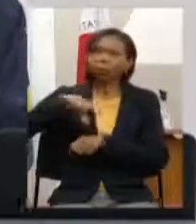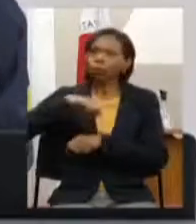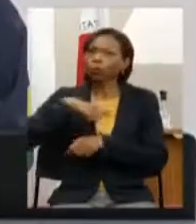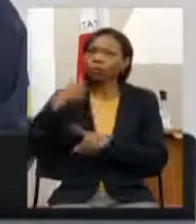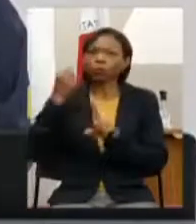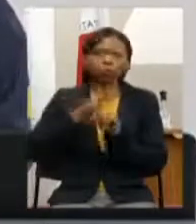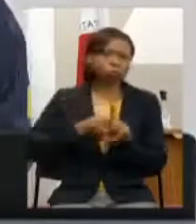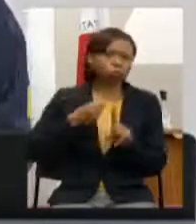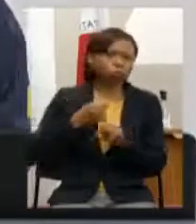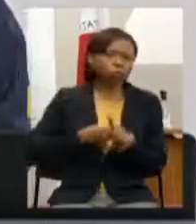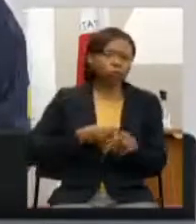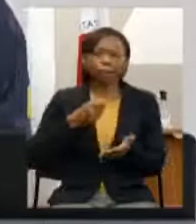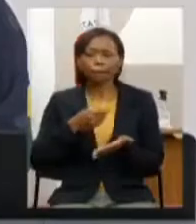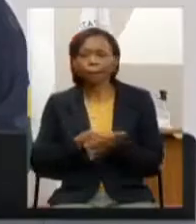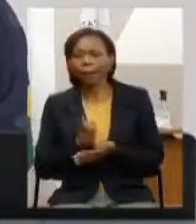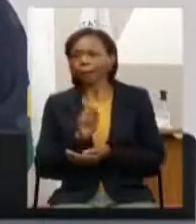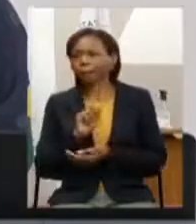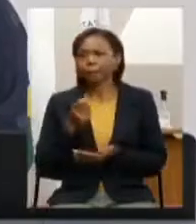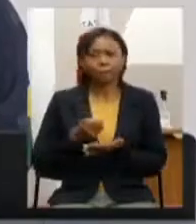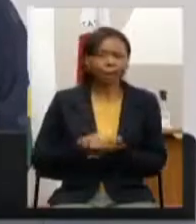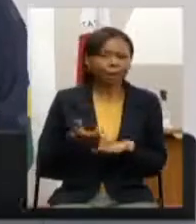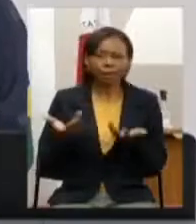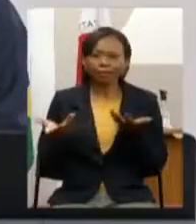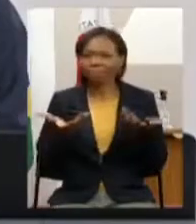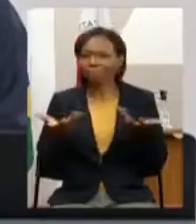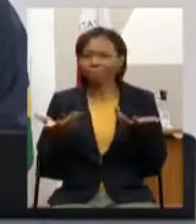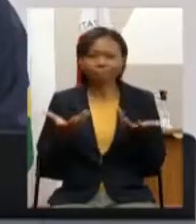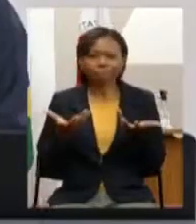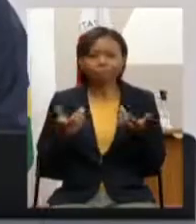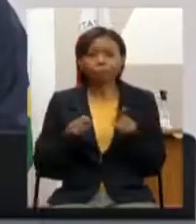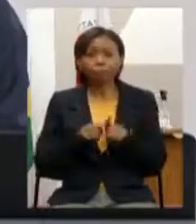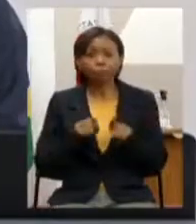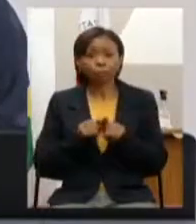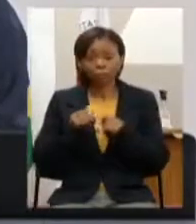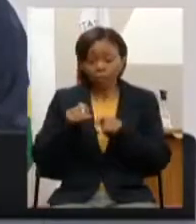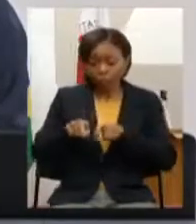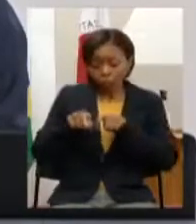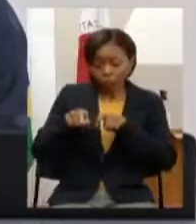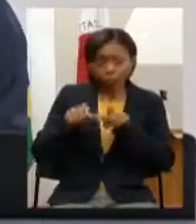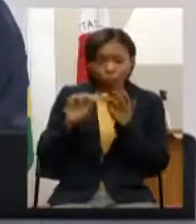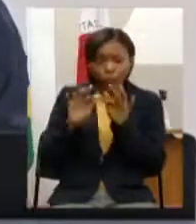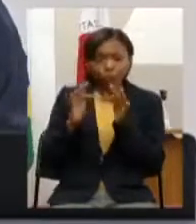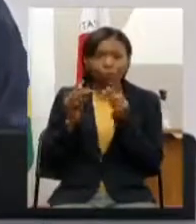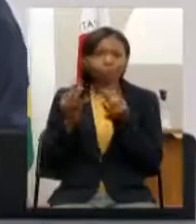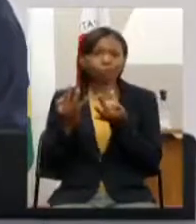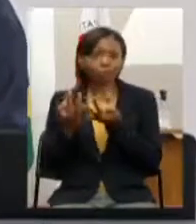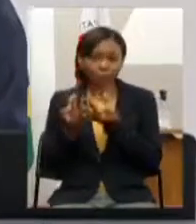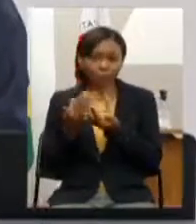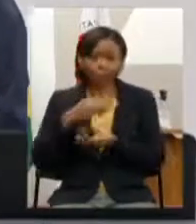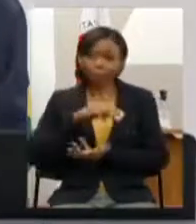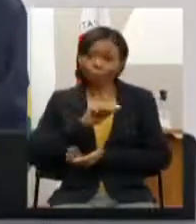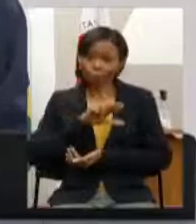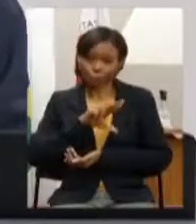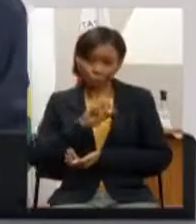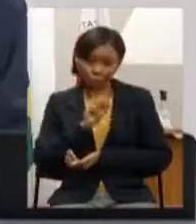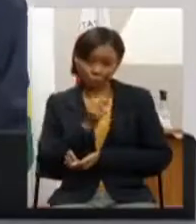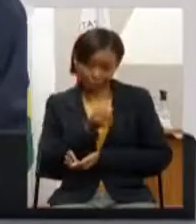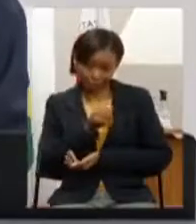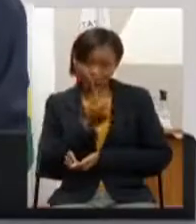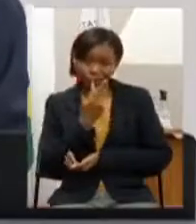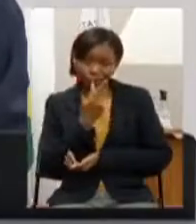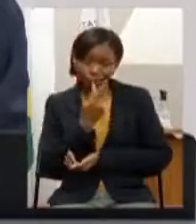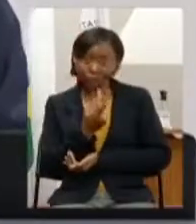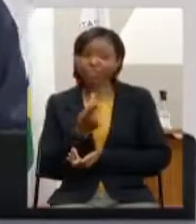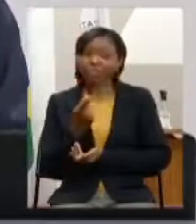paga para essas questões aqui a questão da agricultura familiar Marcos Vinicius o quanto a agricultura